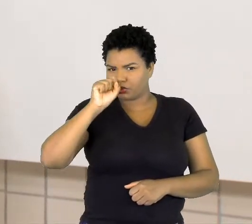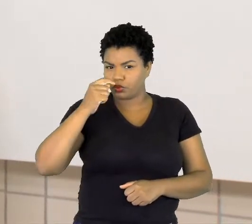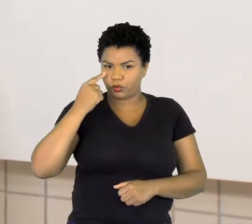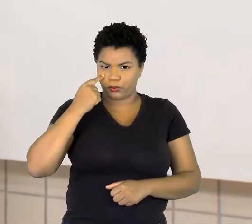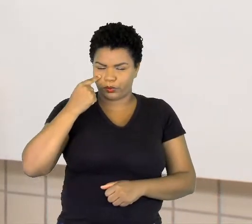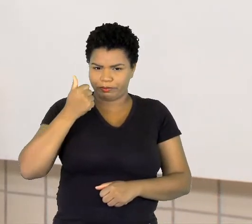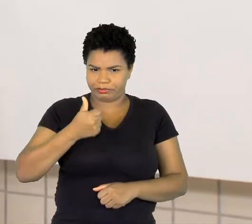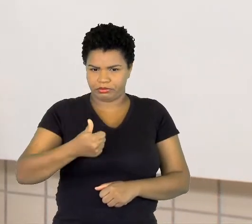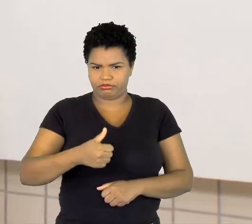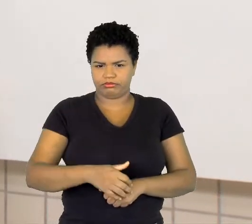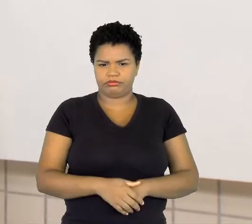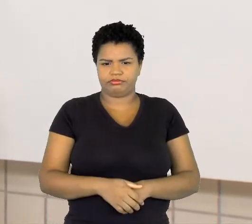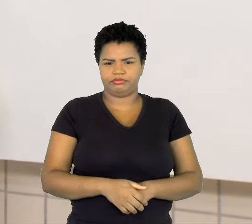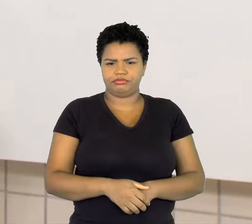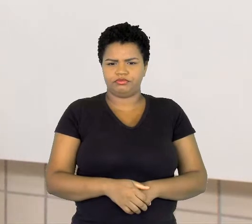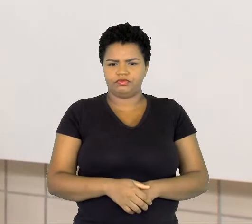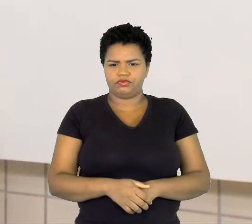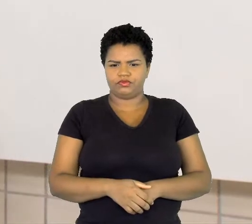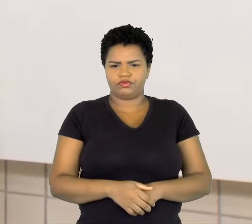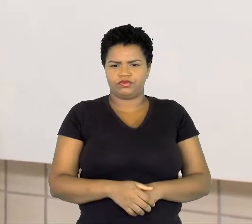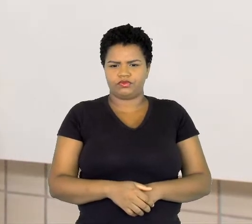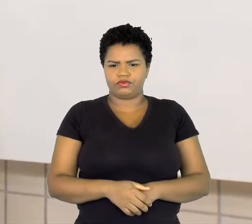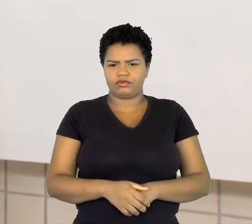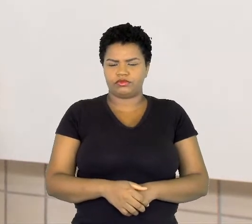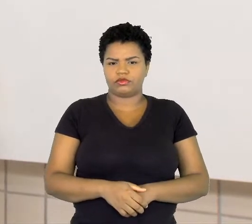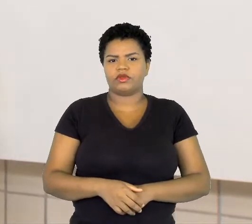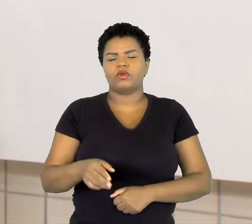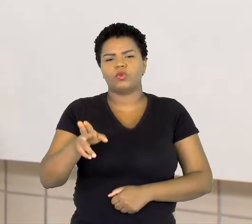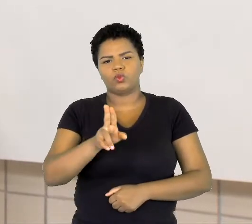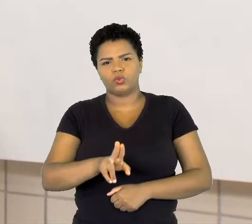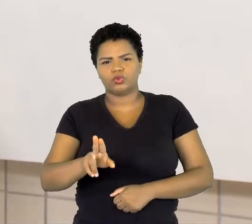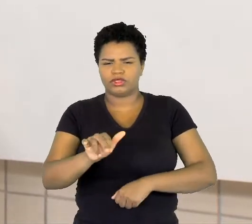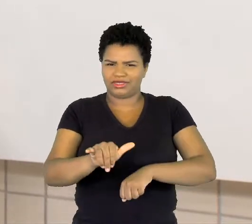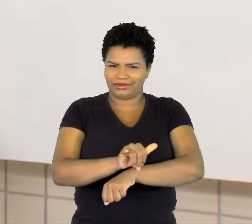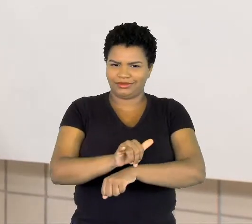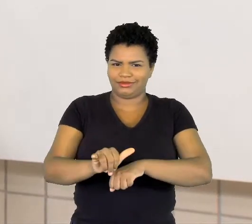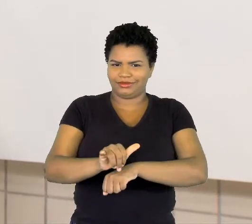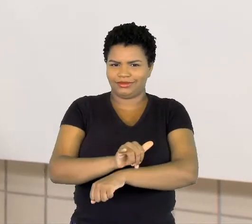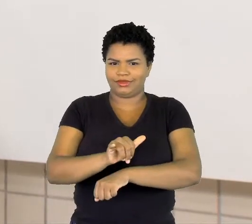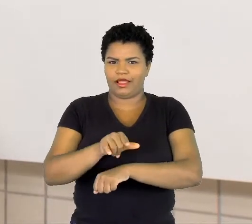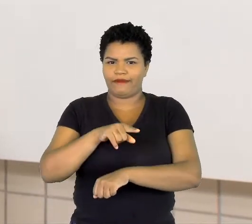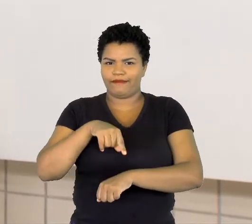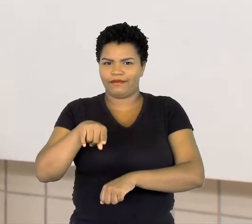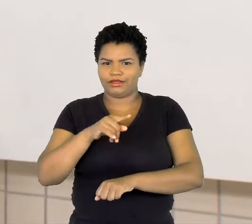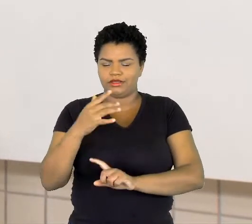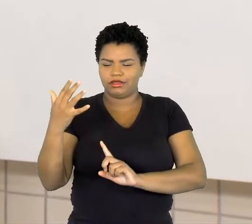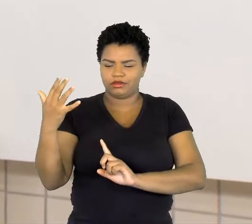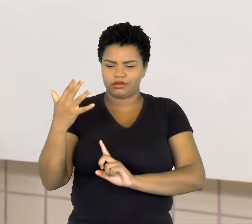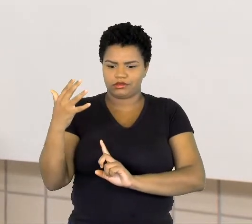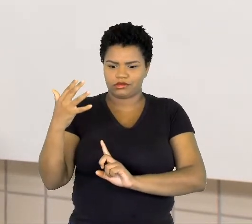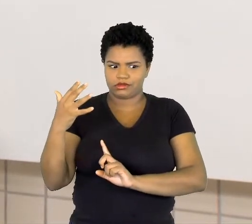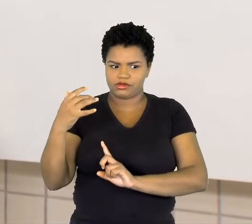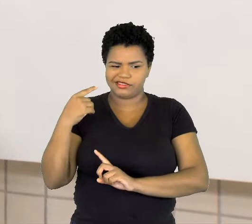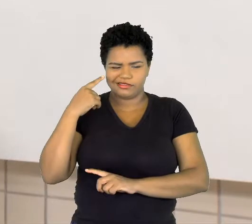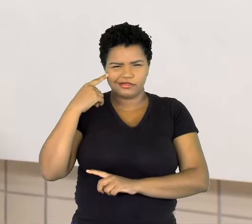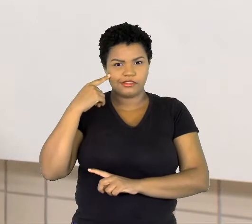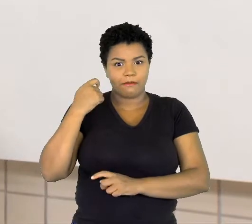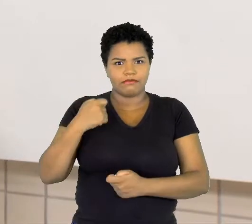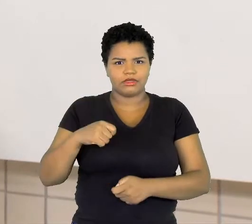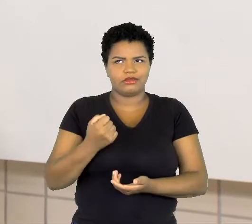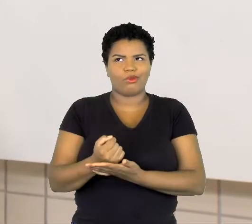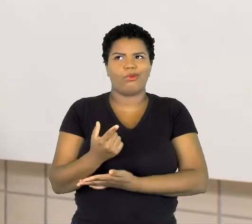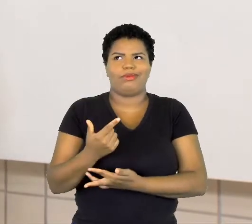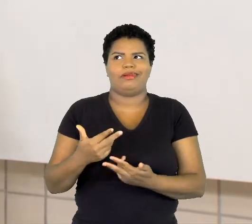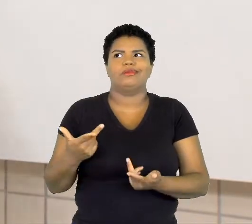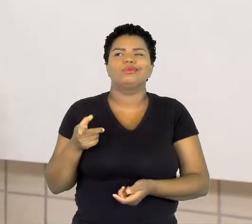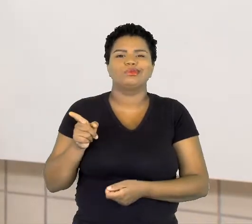O que é que ele usa? Ele usa meios para você se convencer de que você precisa disso, ok?